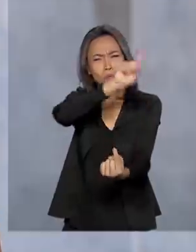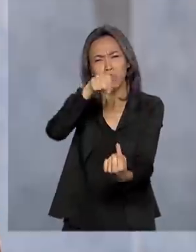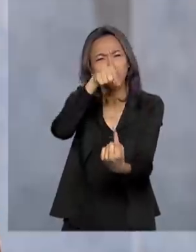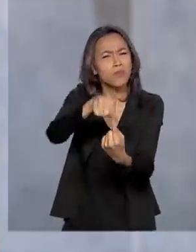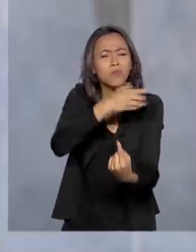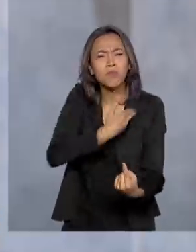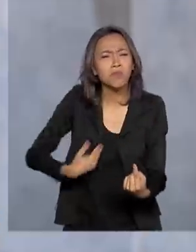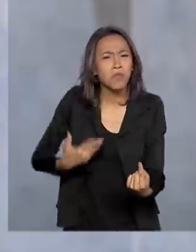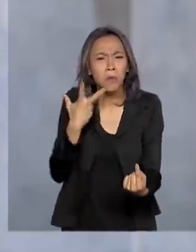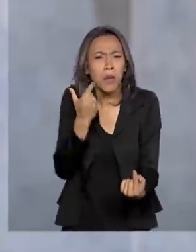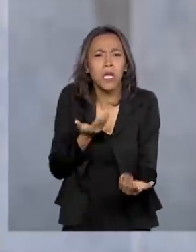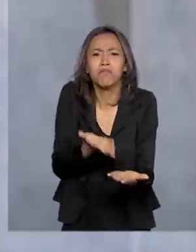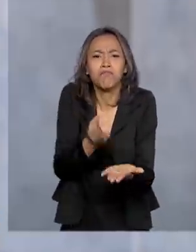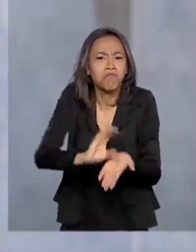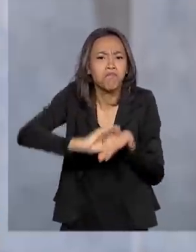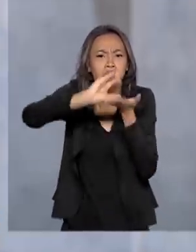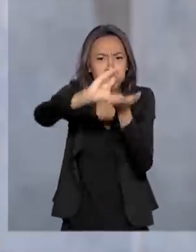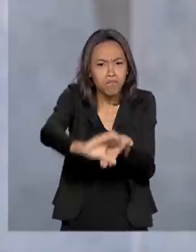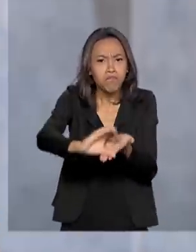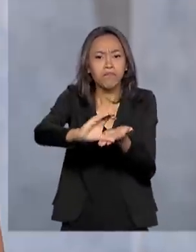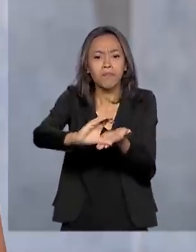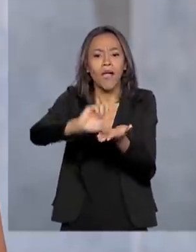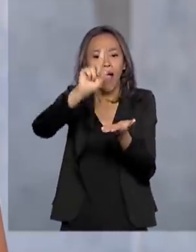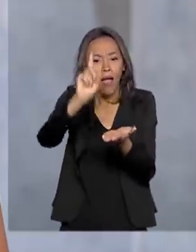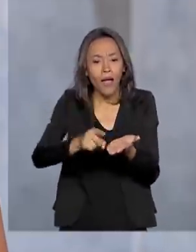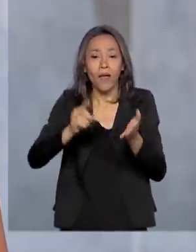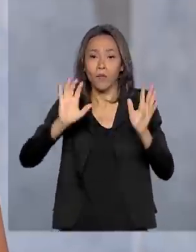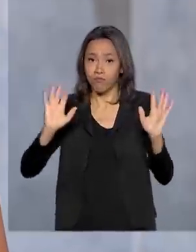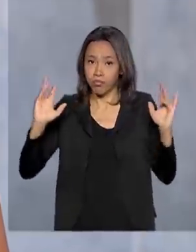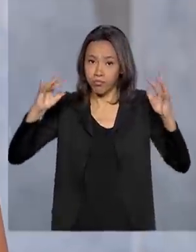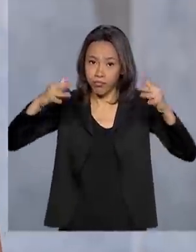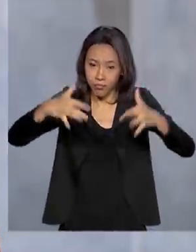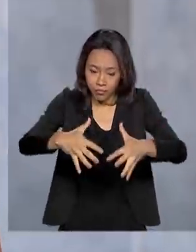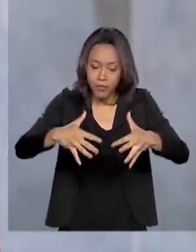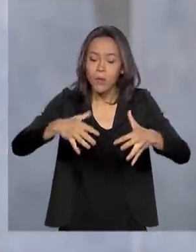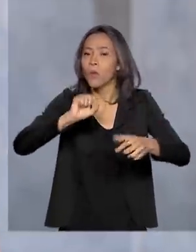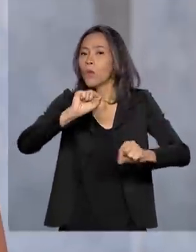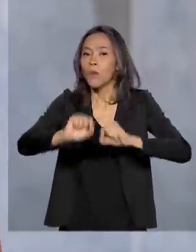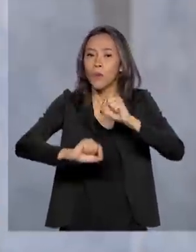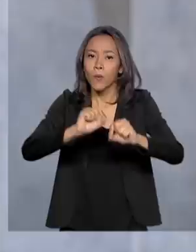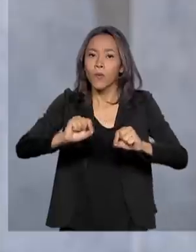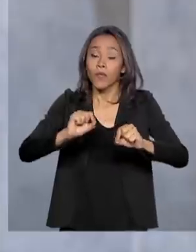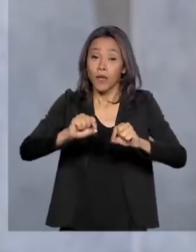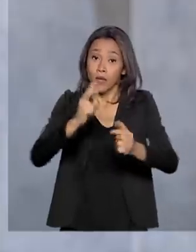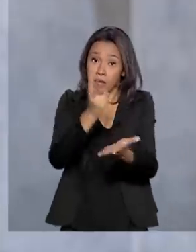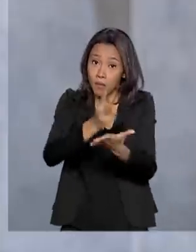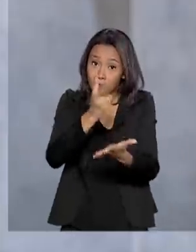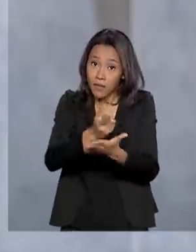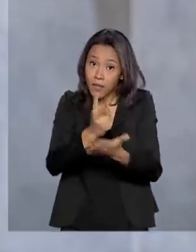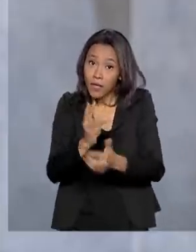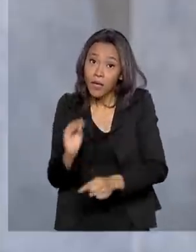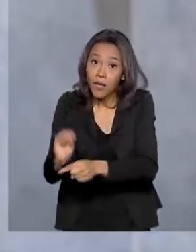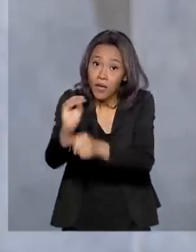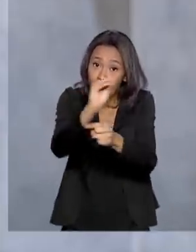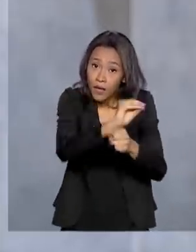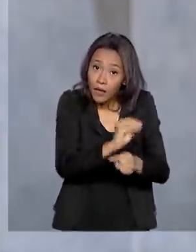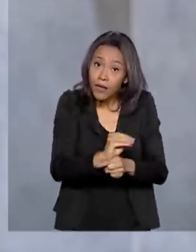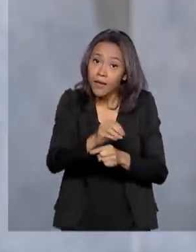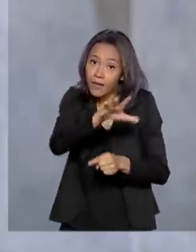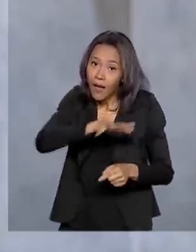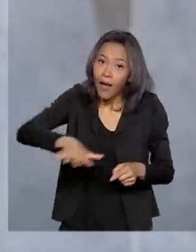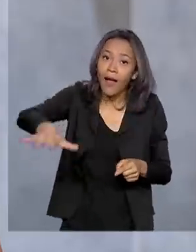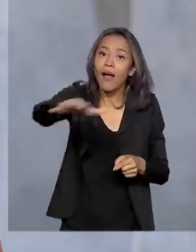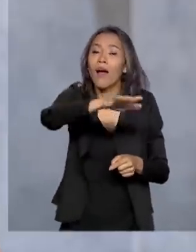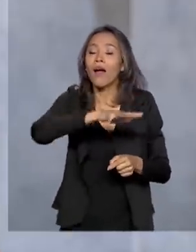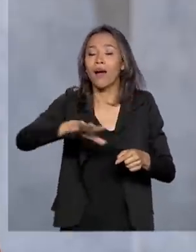e centralizar as ações de desenvolvimento e preservação da região amazônica.